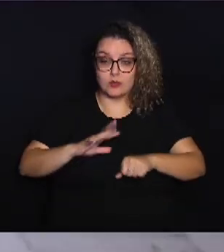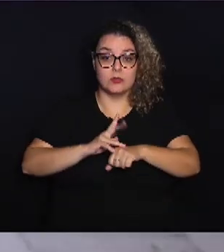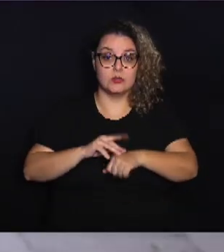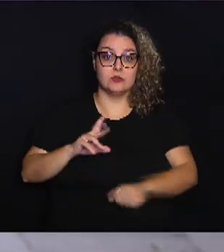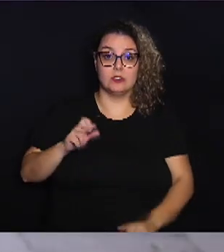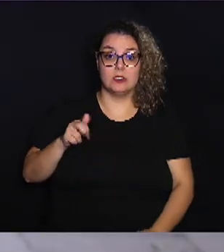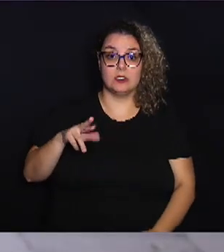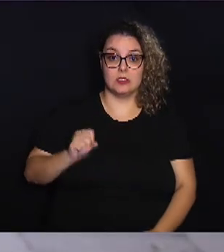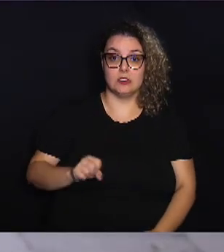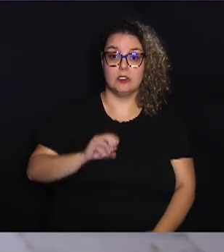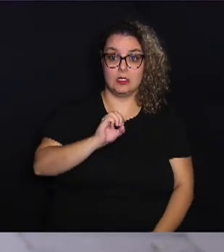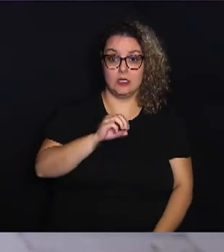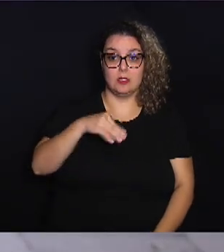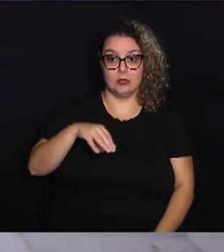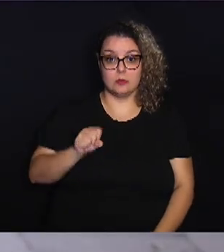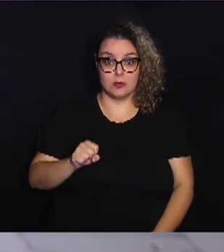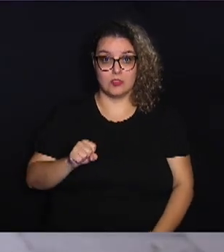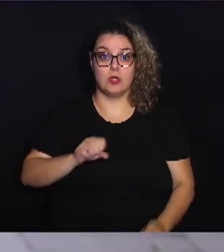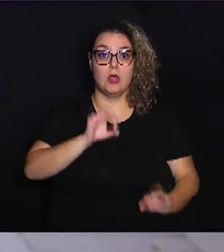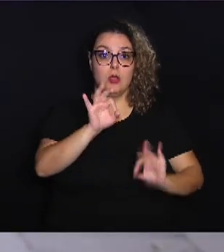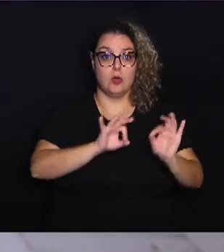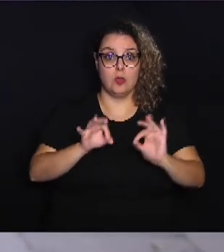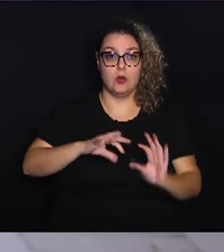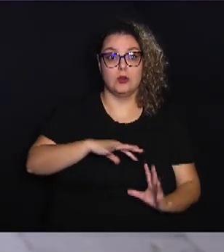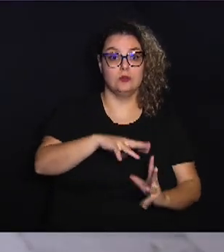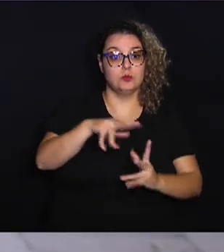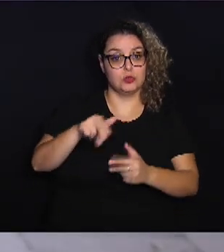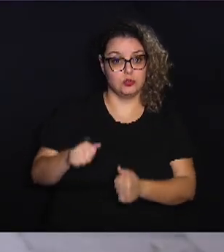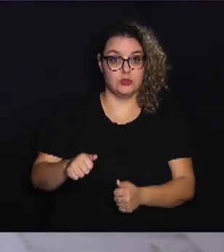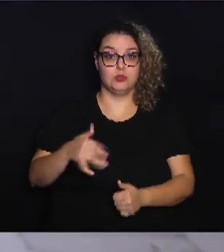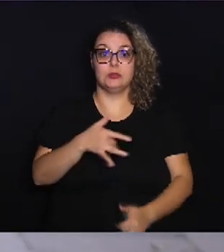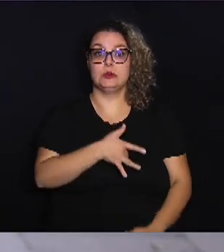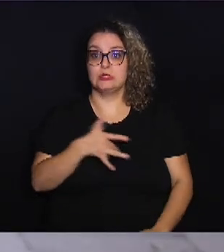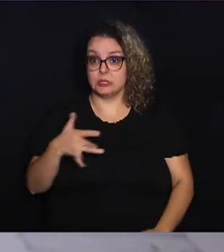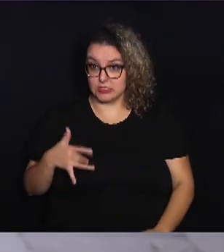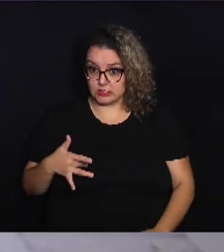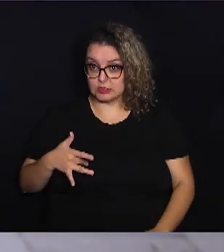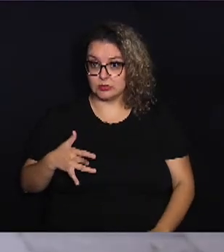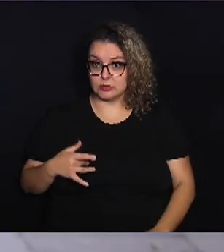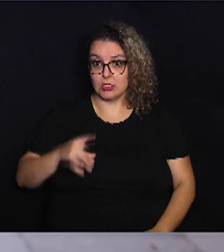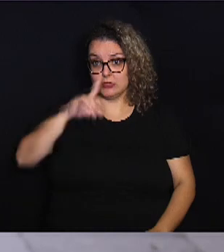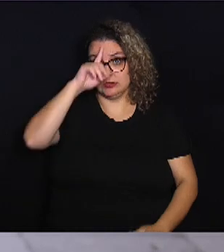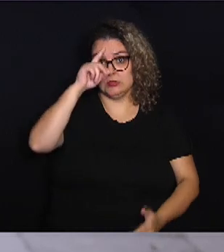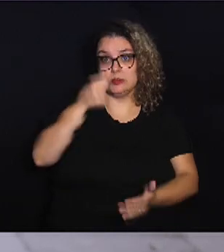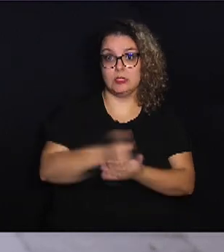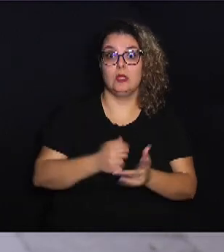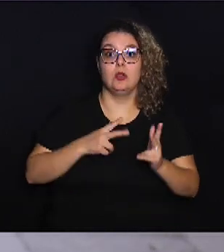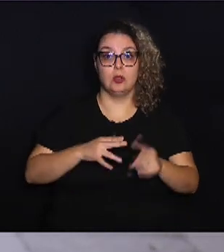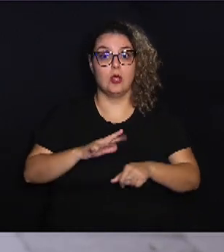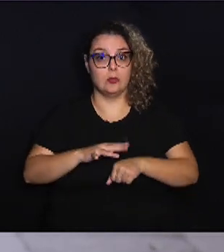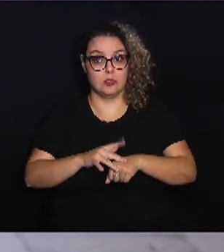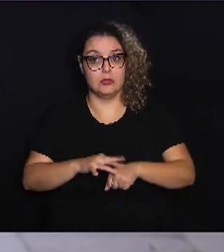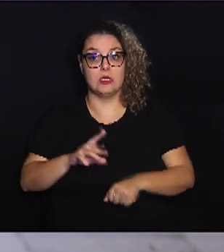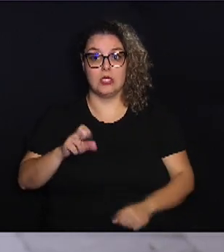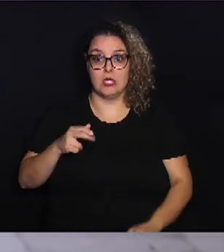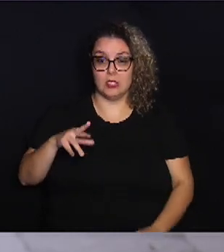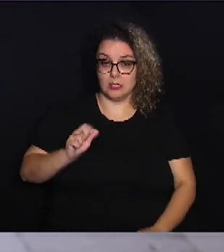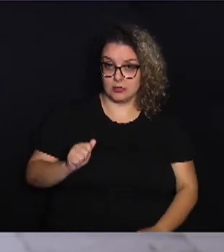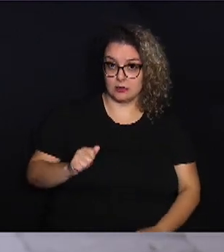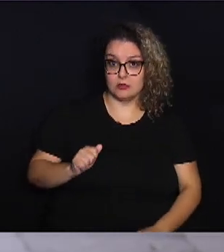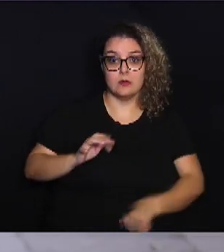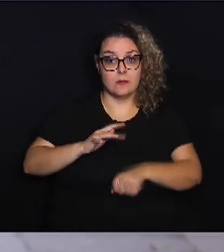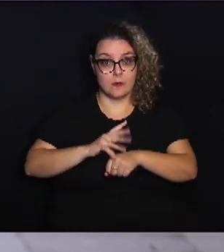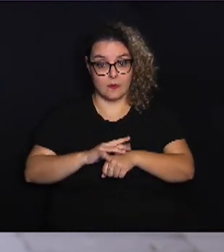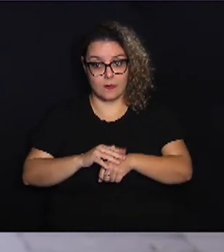raras. A OMS, a Organização Mundial da Saúde, define como doença rara a enfermidade que